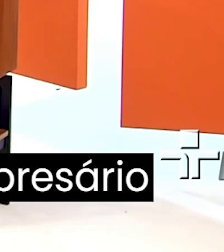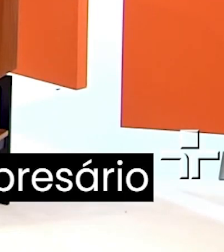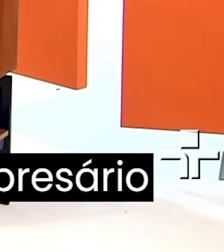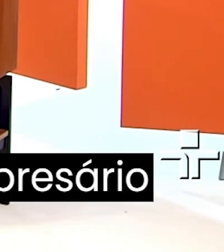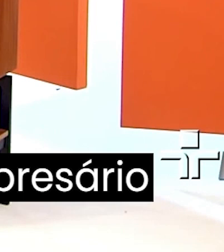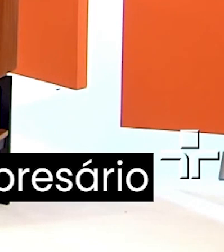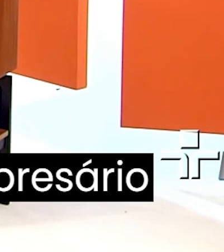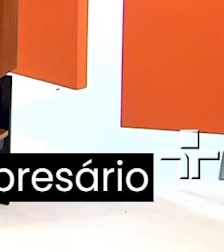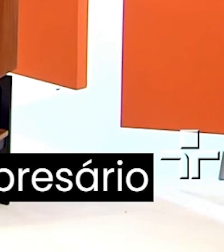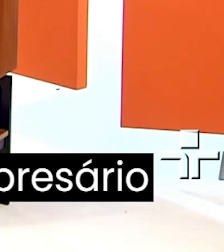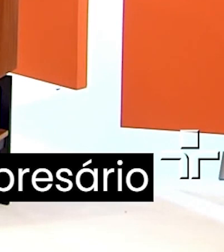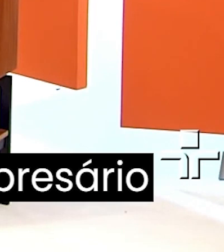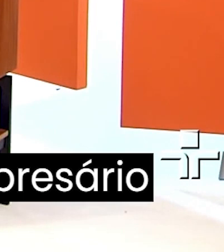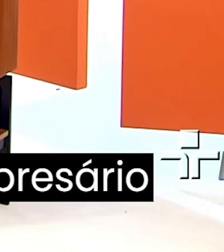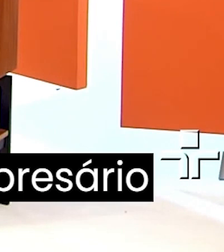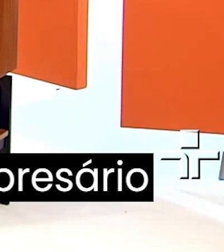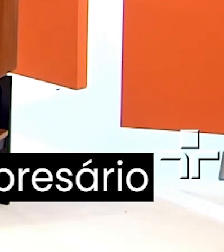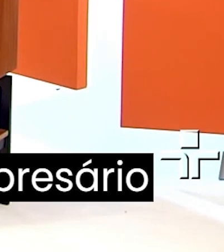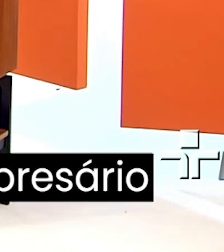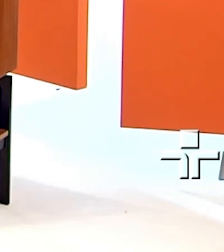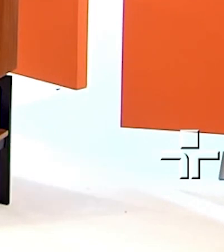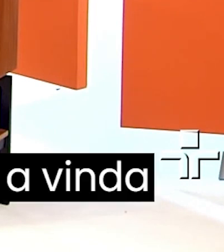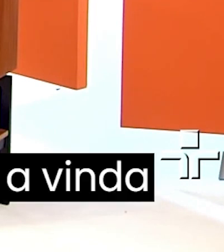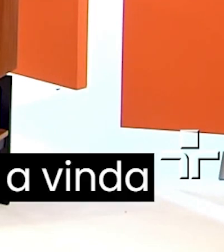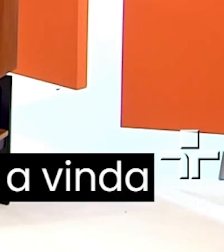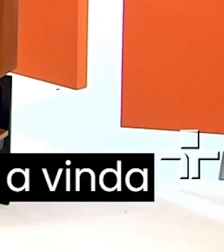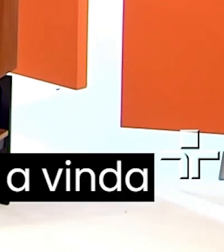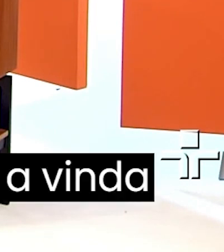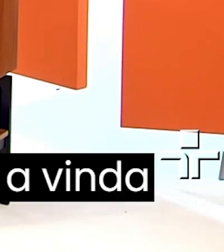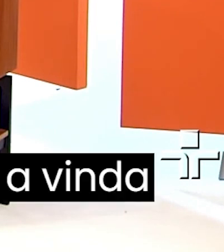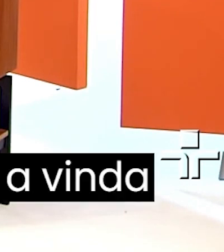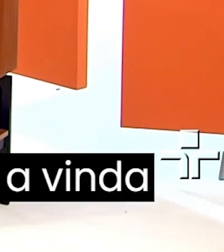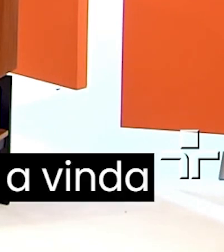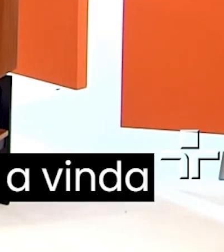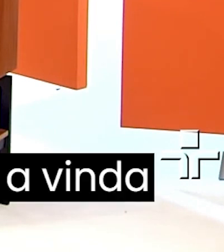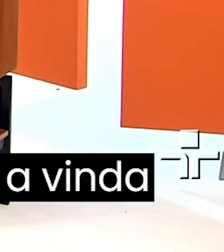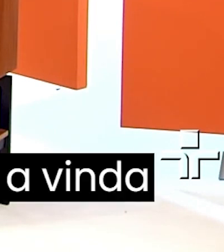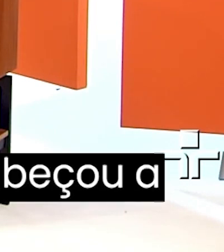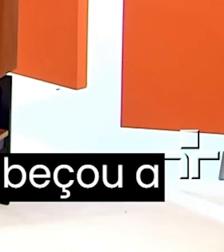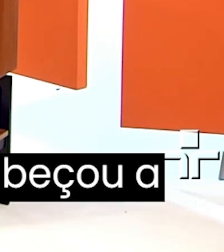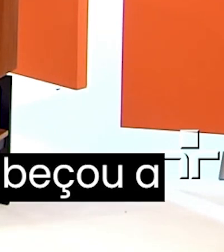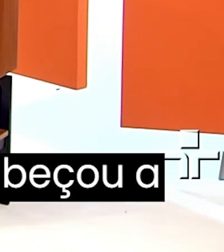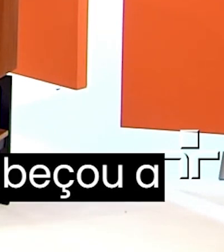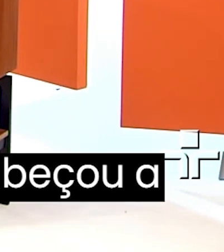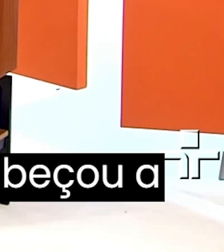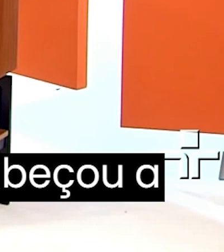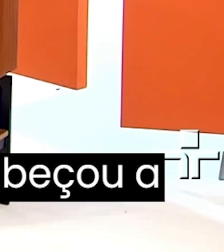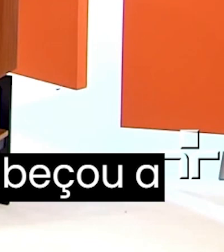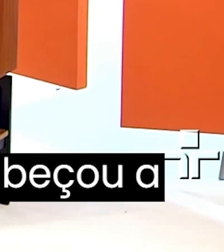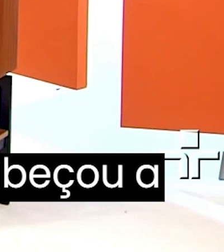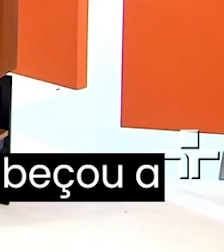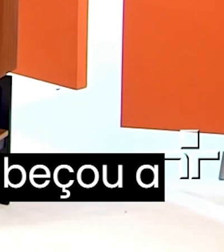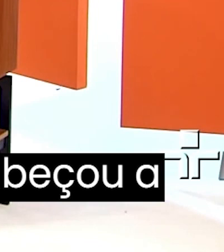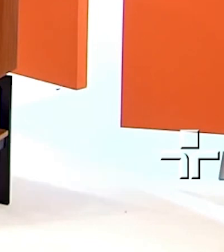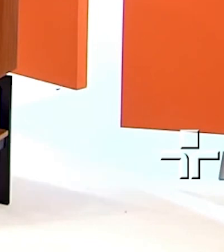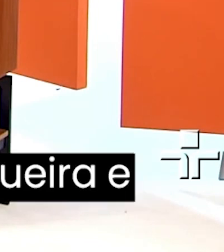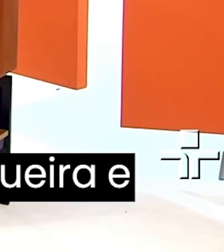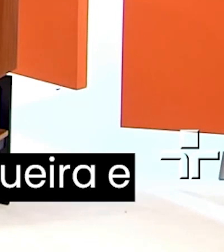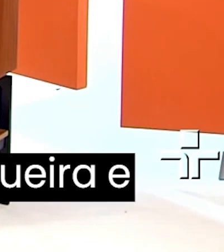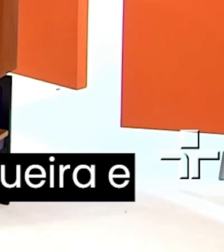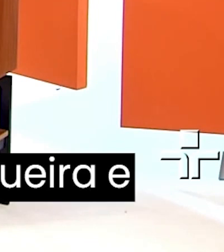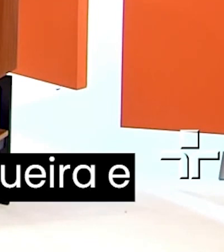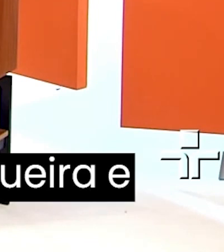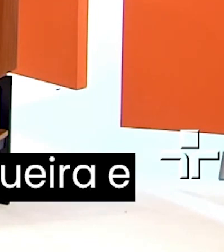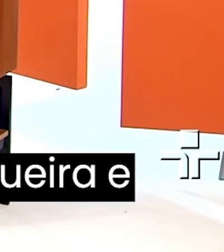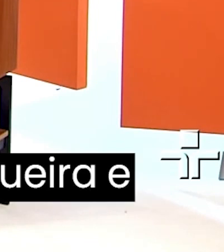que o brasil entra nessa em 96 o empresário espanhol veio pra cá negociar a vinda das touradas e sabe quem encabeçou a